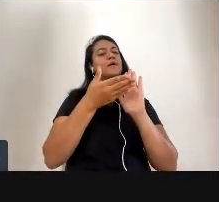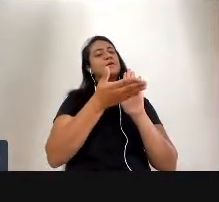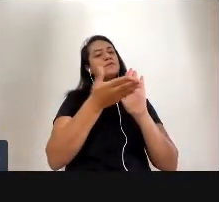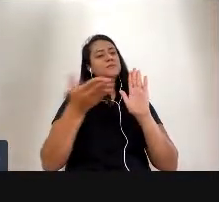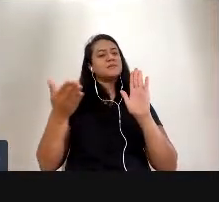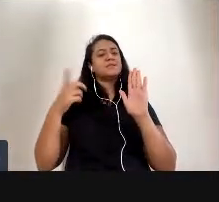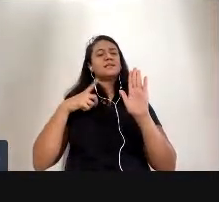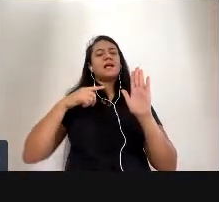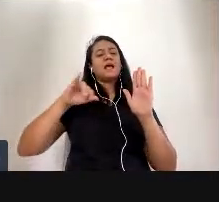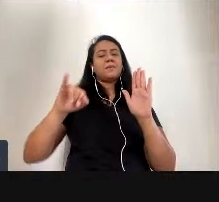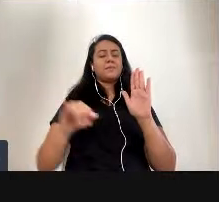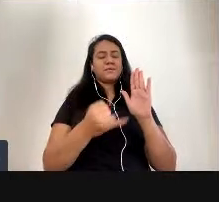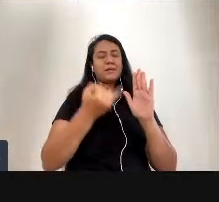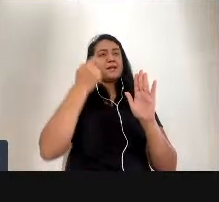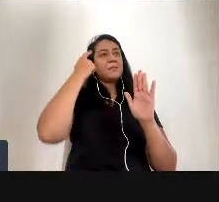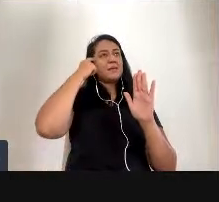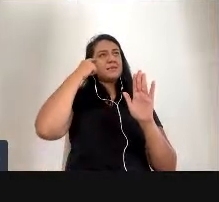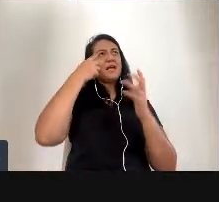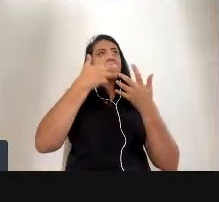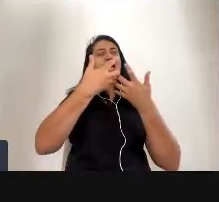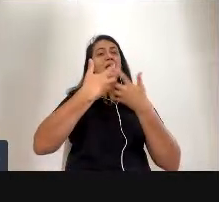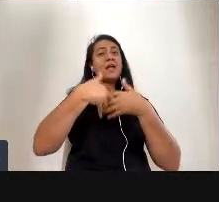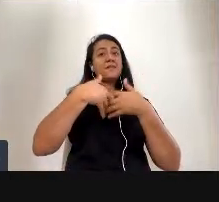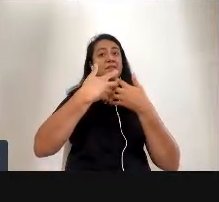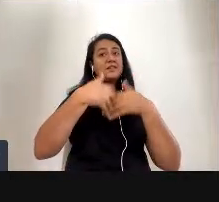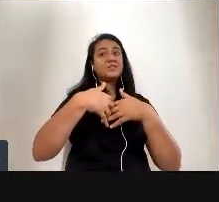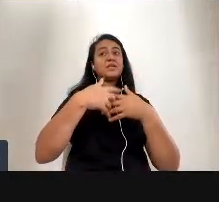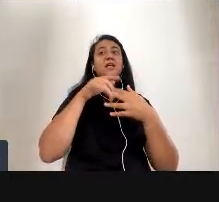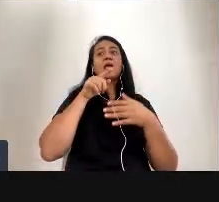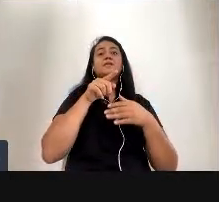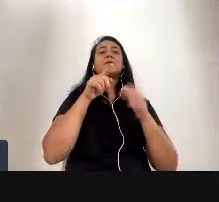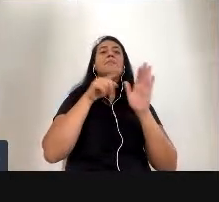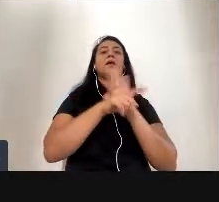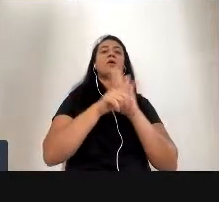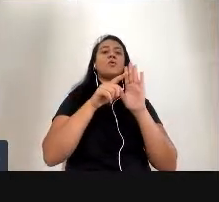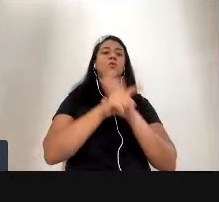oportunidade de pensar e refletir um pouco sobre essas perguntas